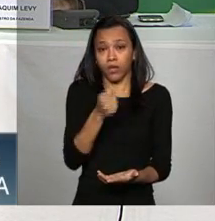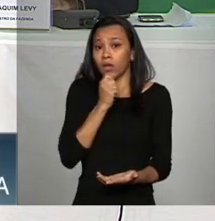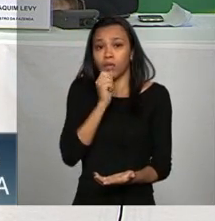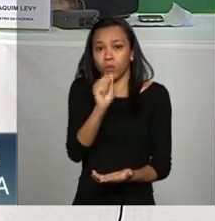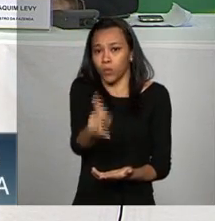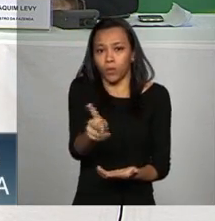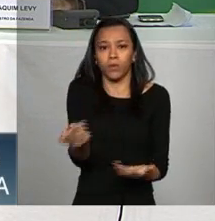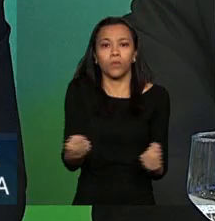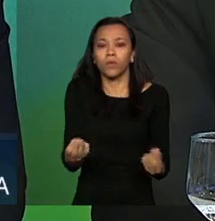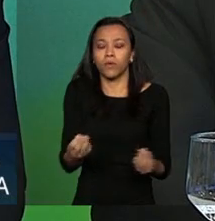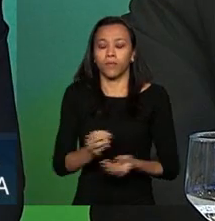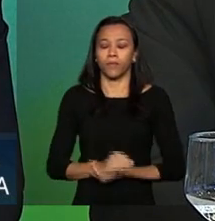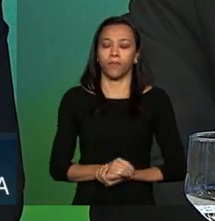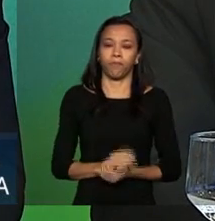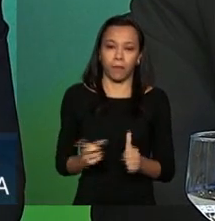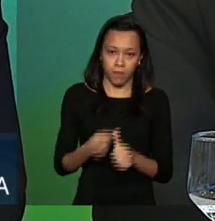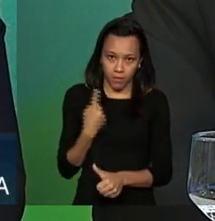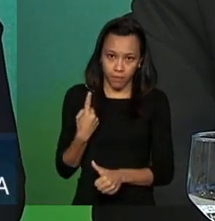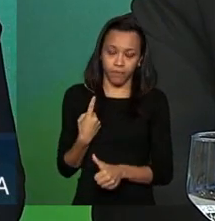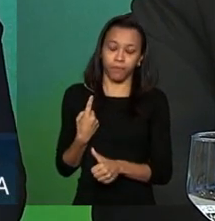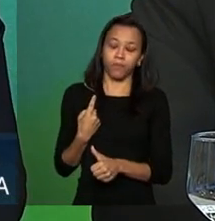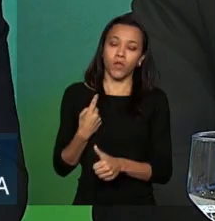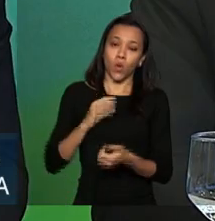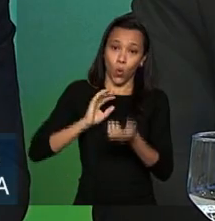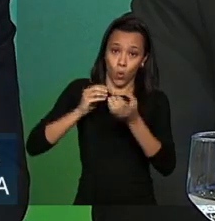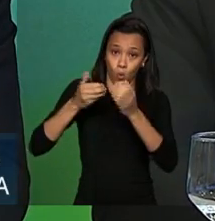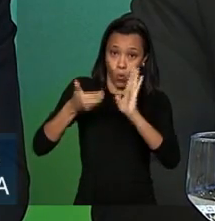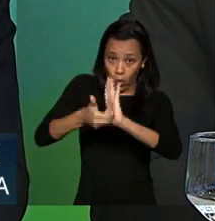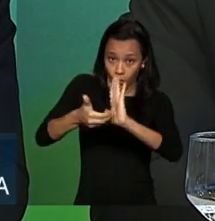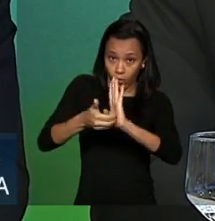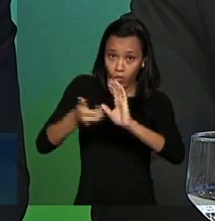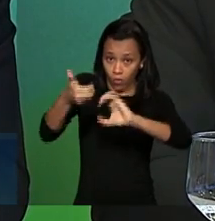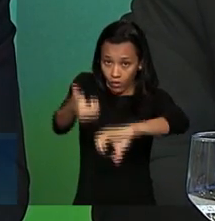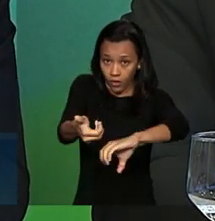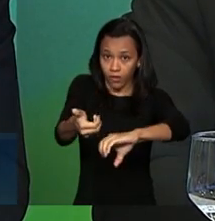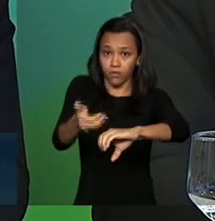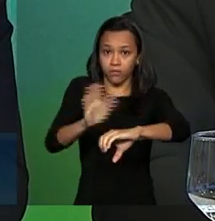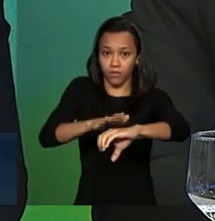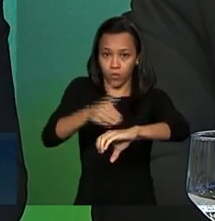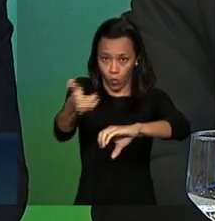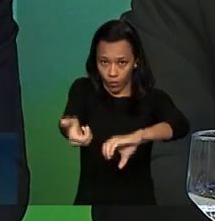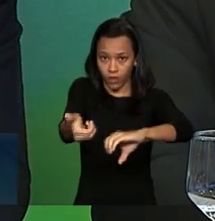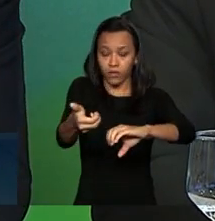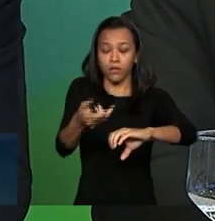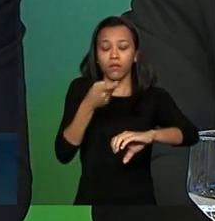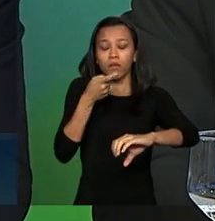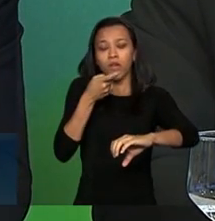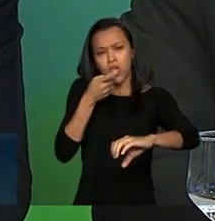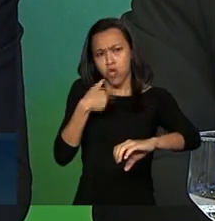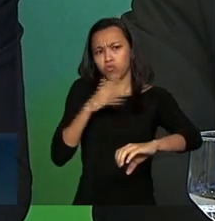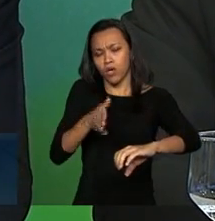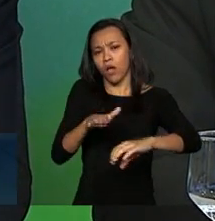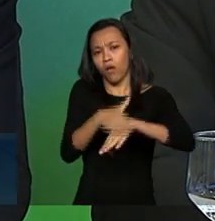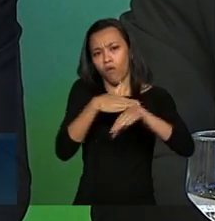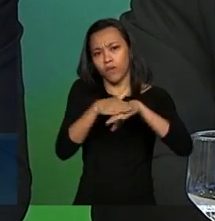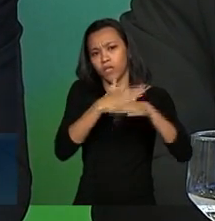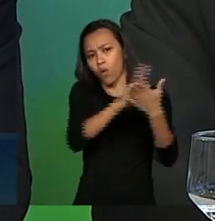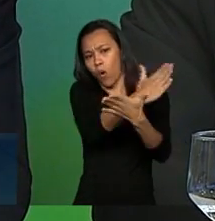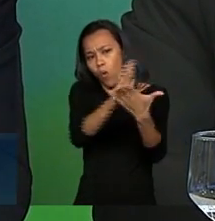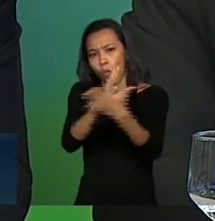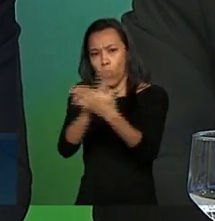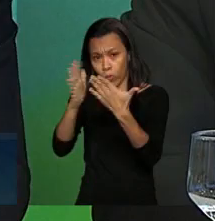Congresso Nacional nós já ouvimos vários parlamentares como eu disse eu conversei inclusive com alguns parlamentares da